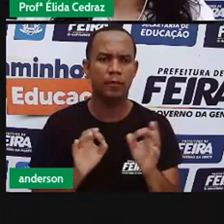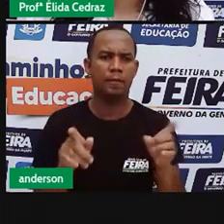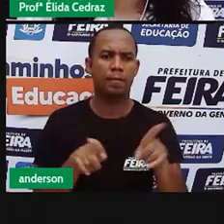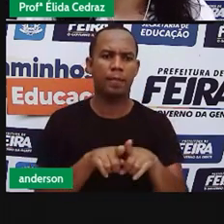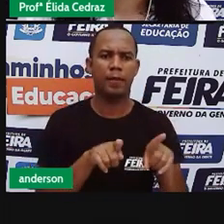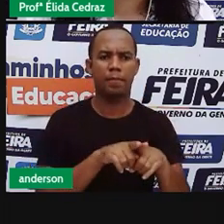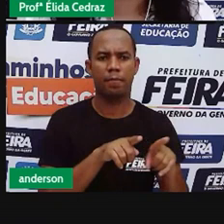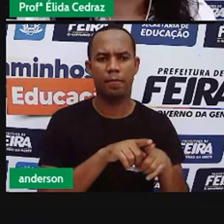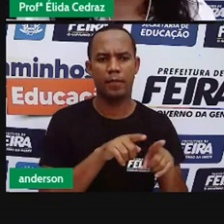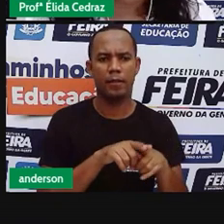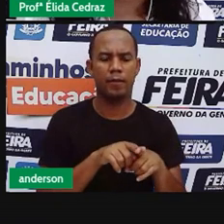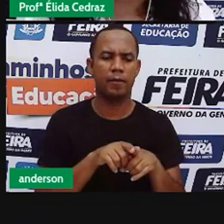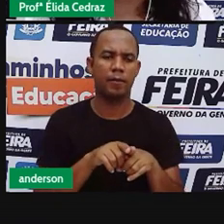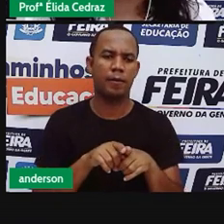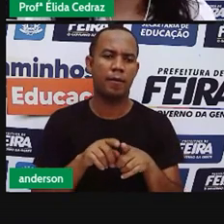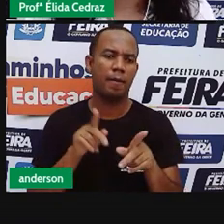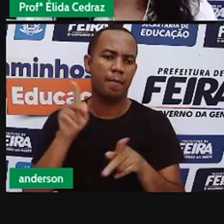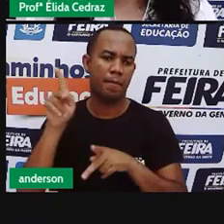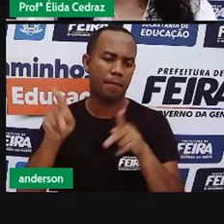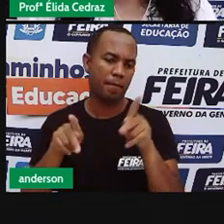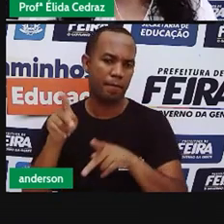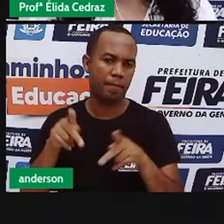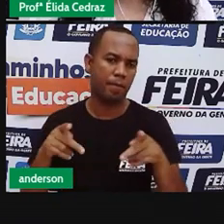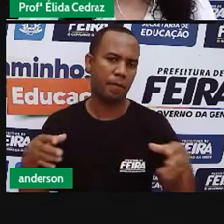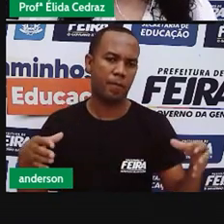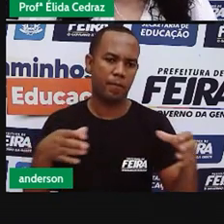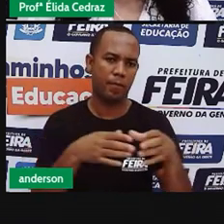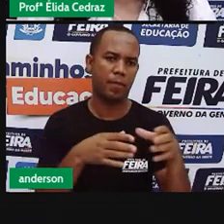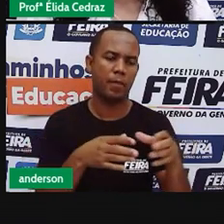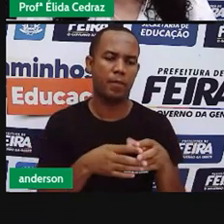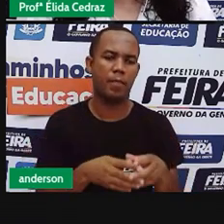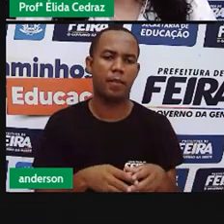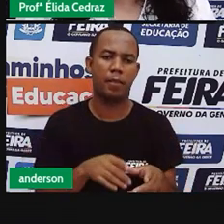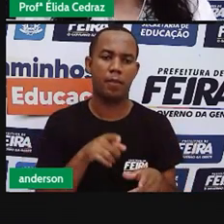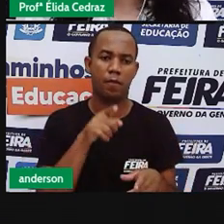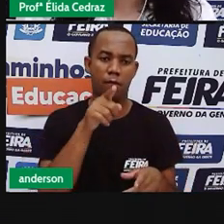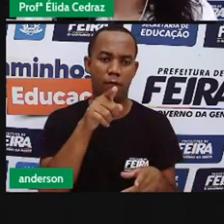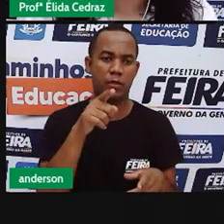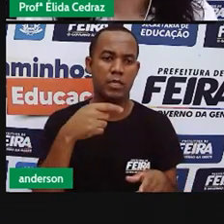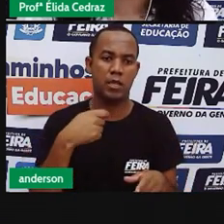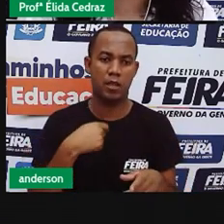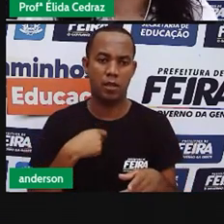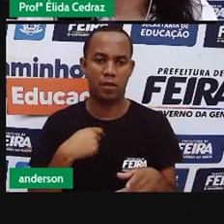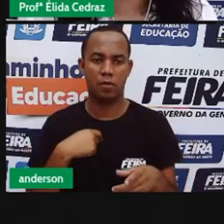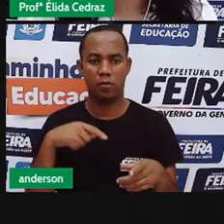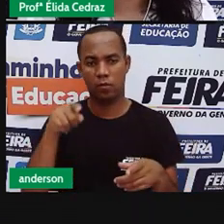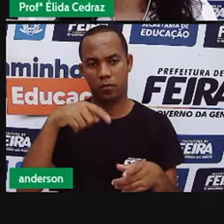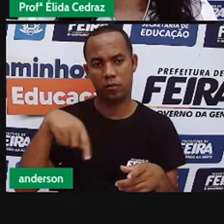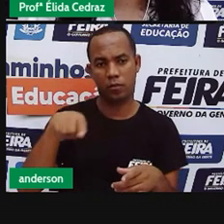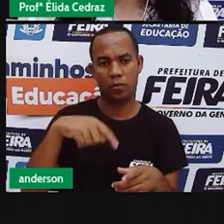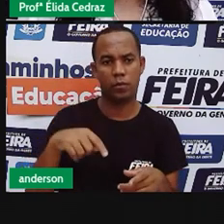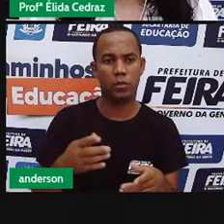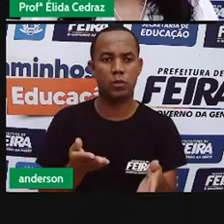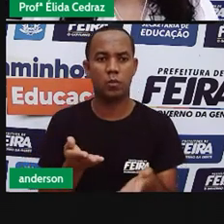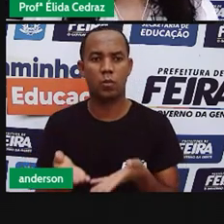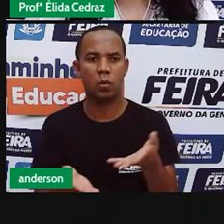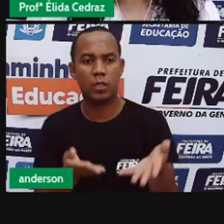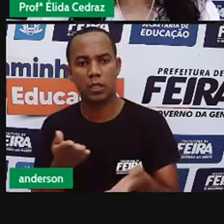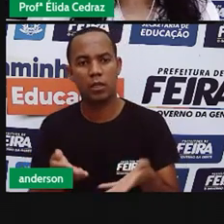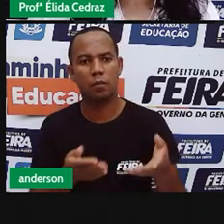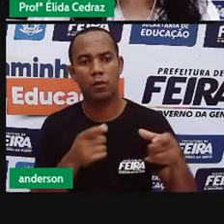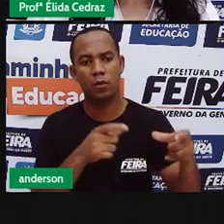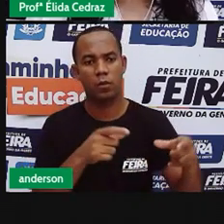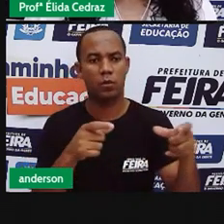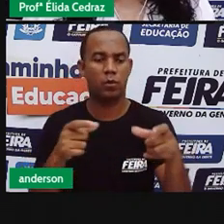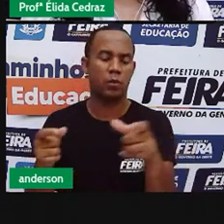cabe preservá-los. Eu e você, nós preservamos e